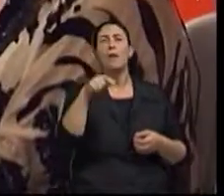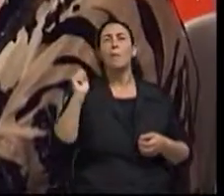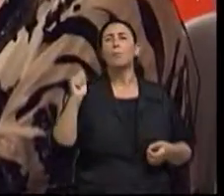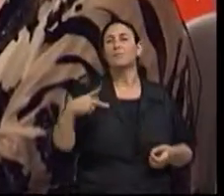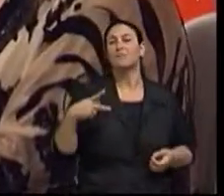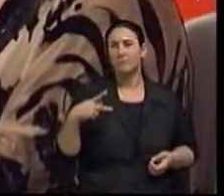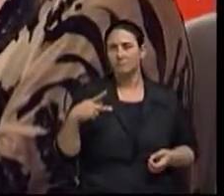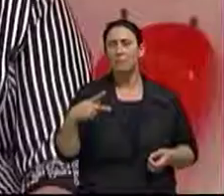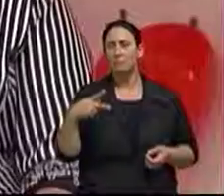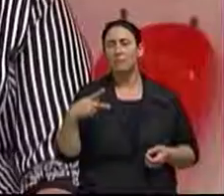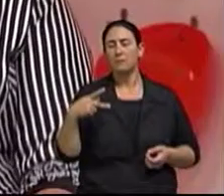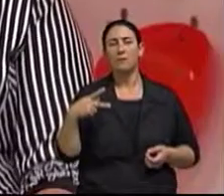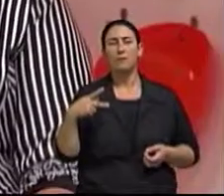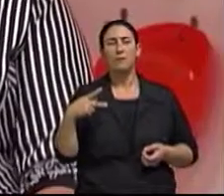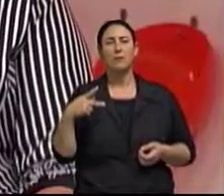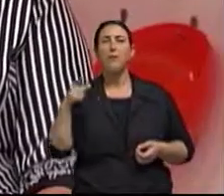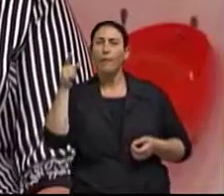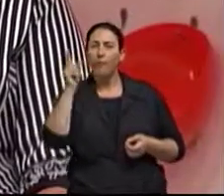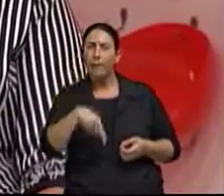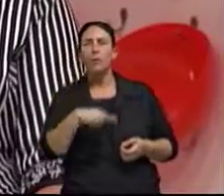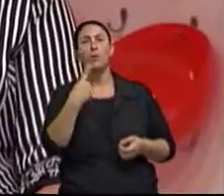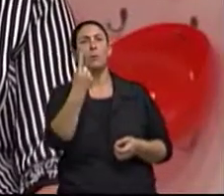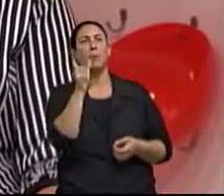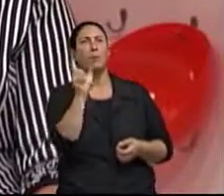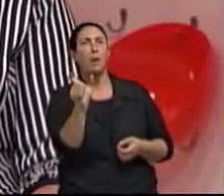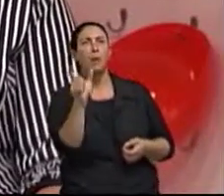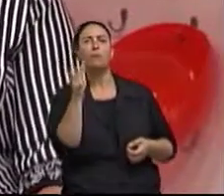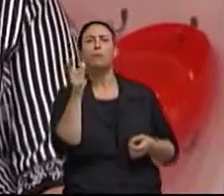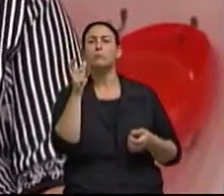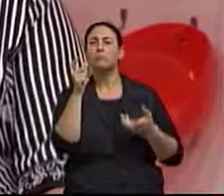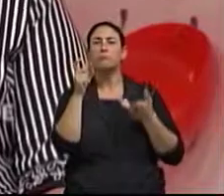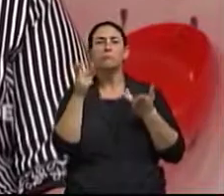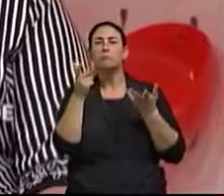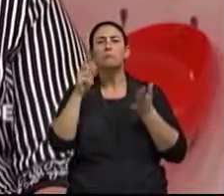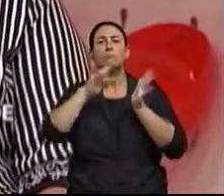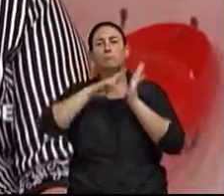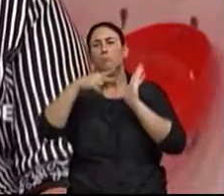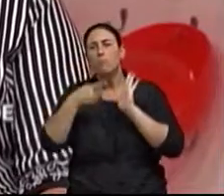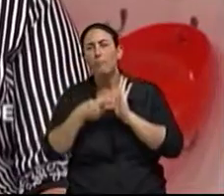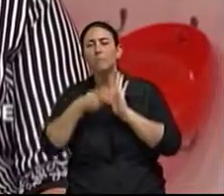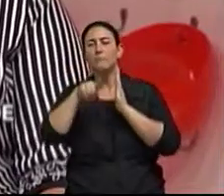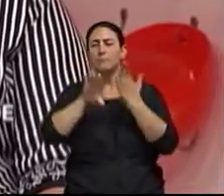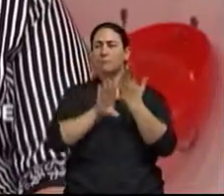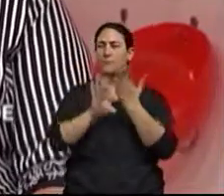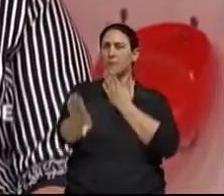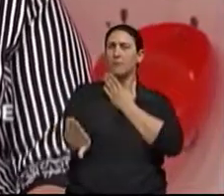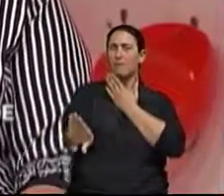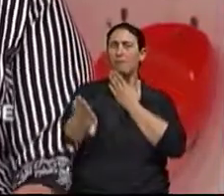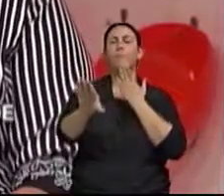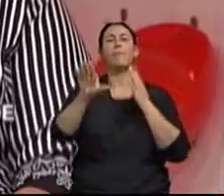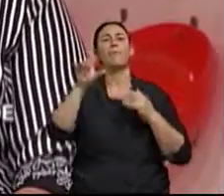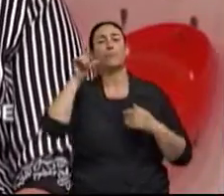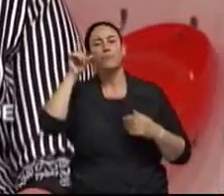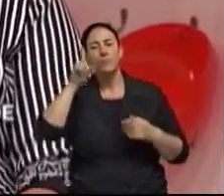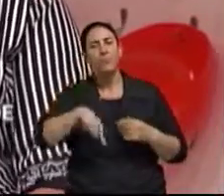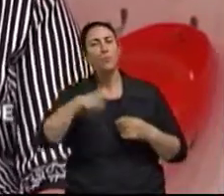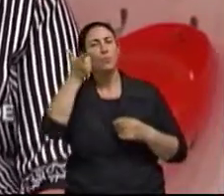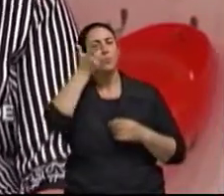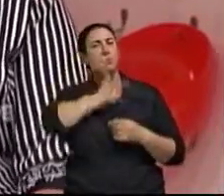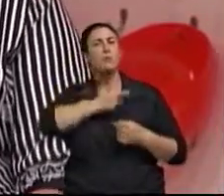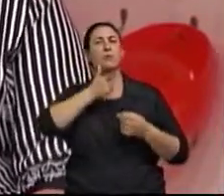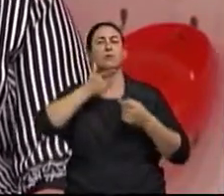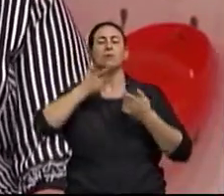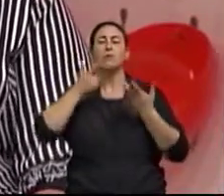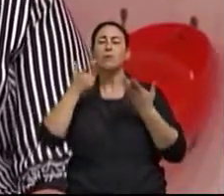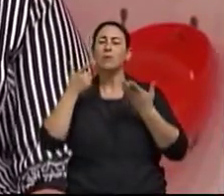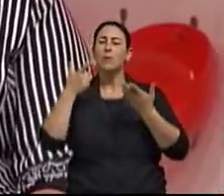que é de uma palavra trágica do grego, que é o apo, afastar-se, para quê? Para se sentar. É